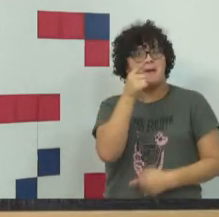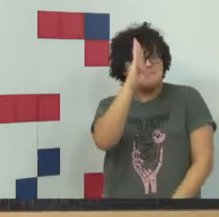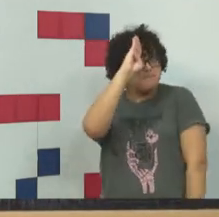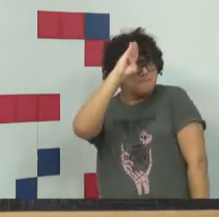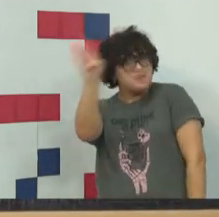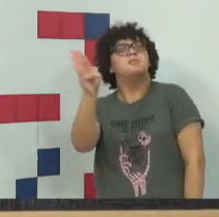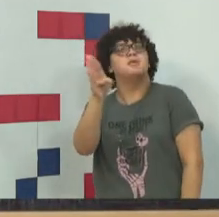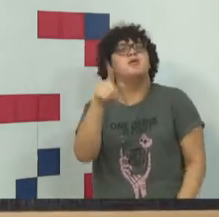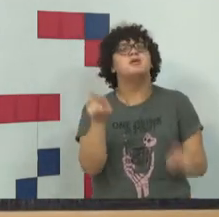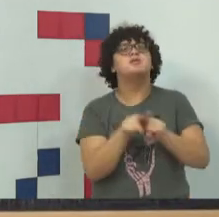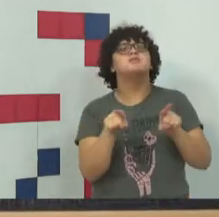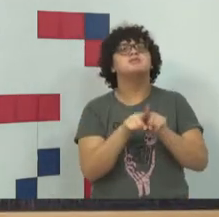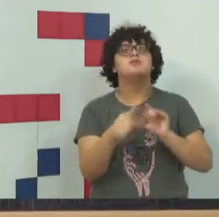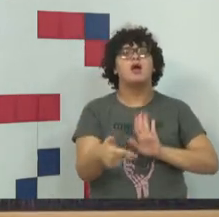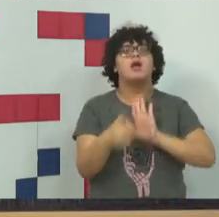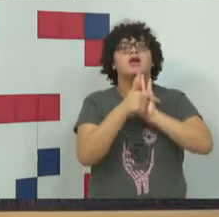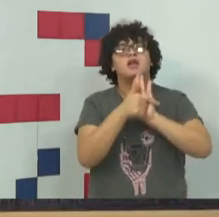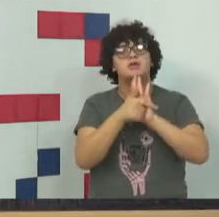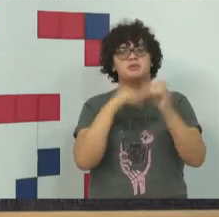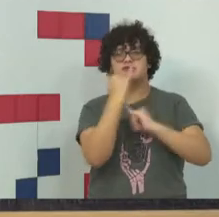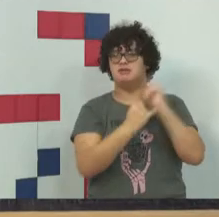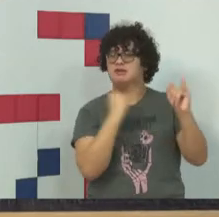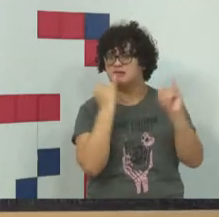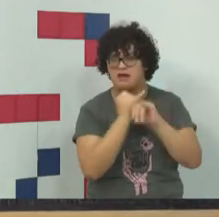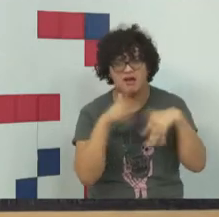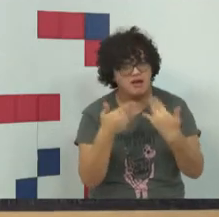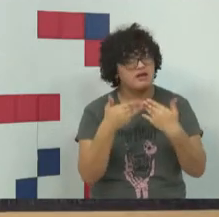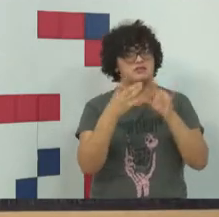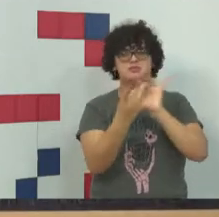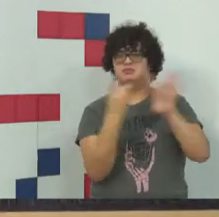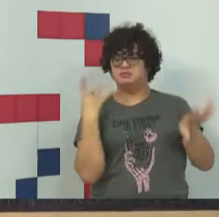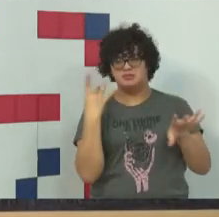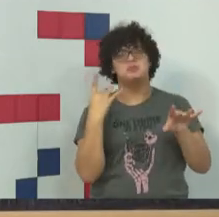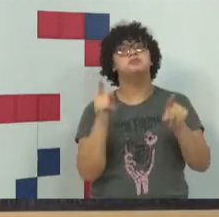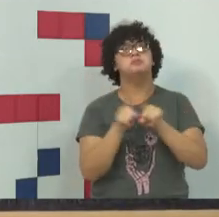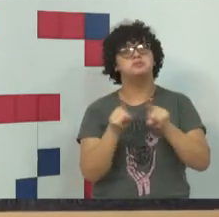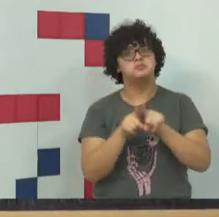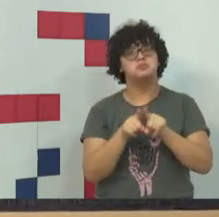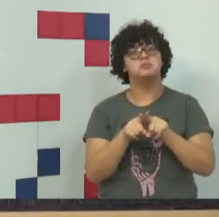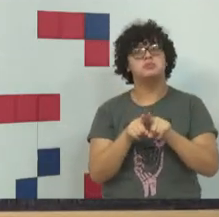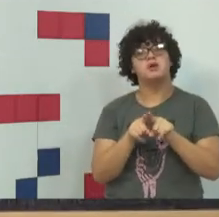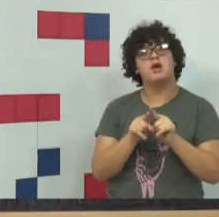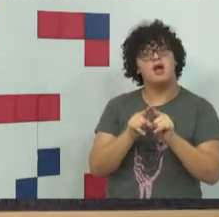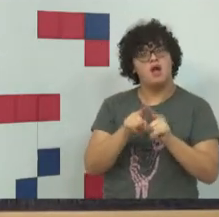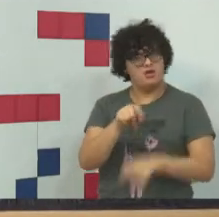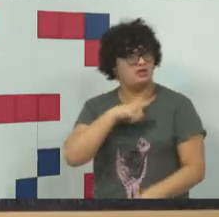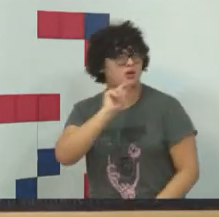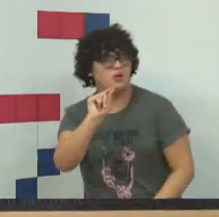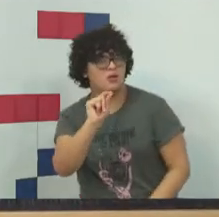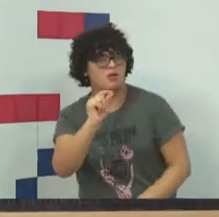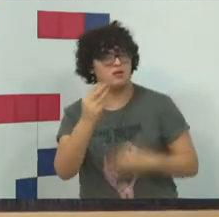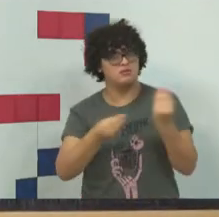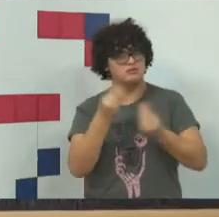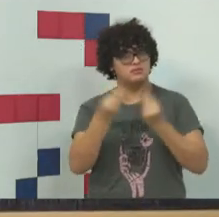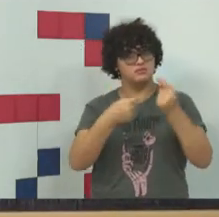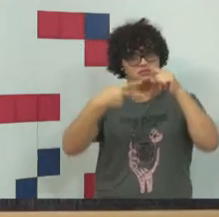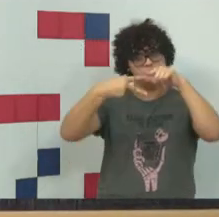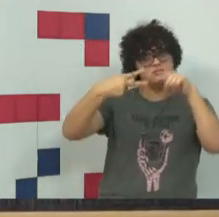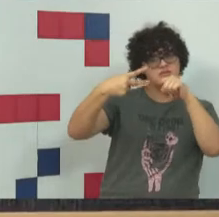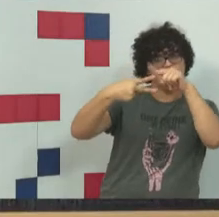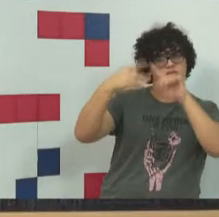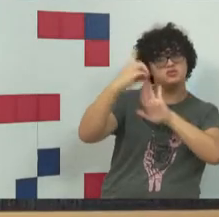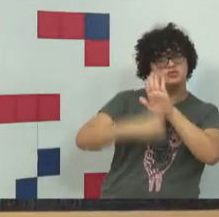nos crimes cibernéticos, na esfera digital, eu tenho uma dicotonomia de dois direitos